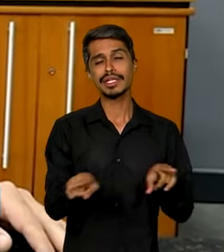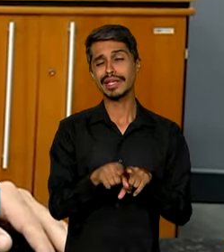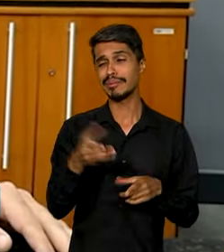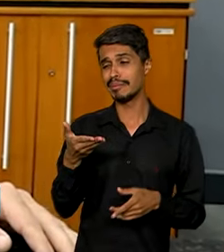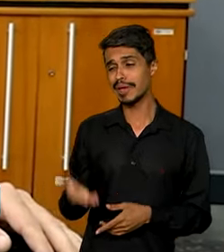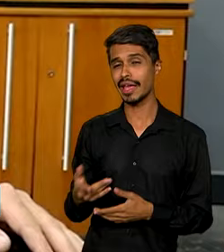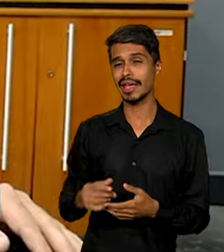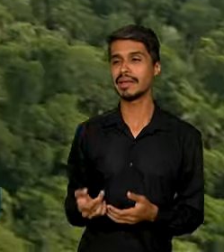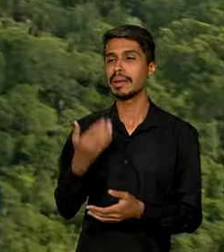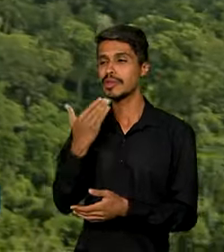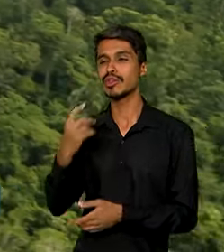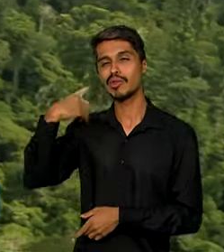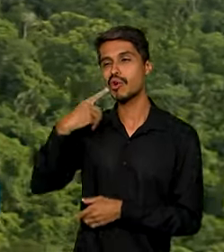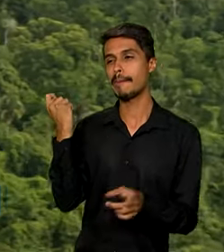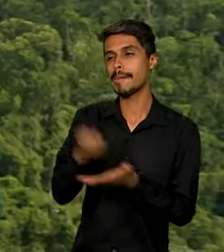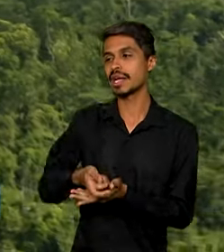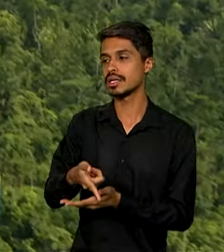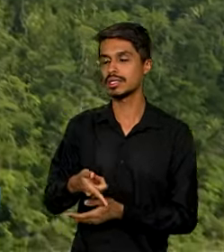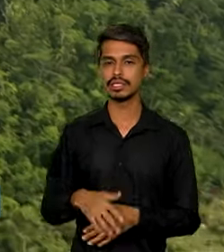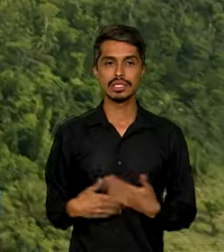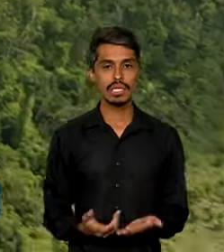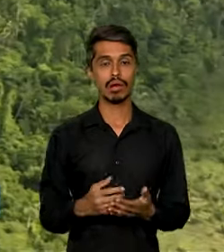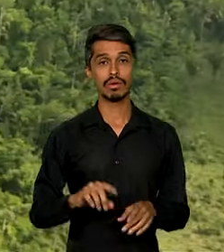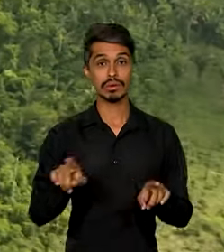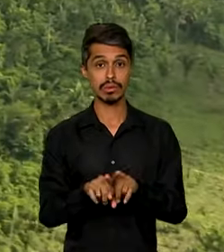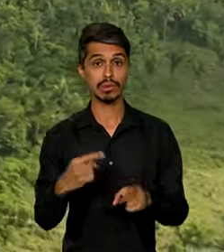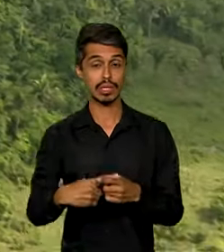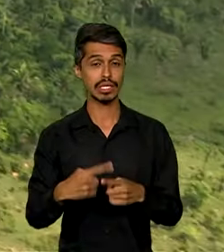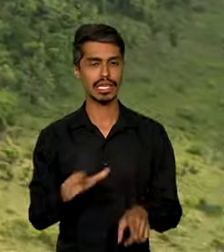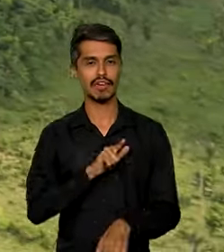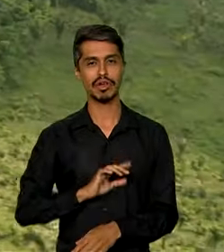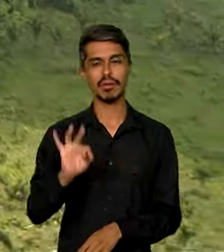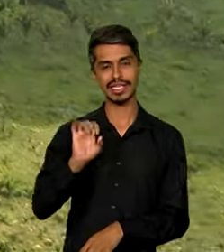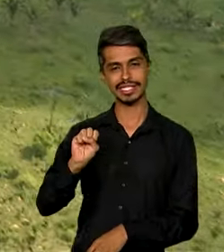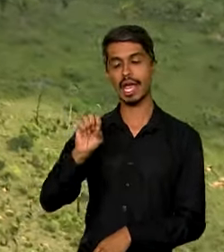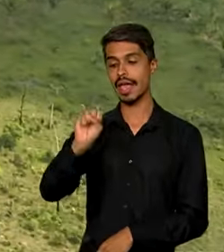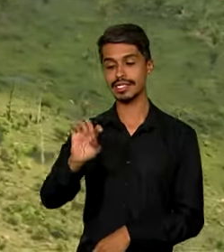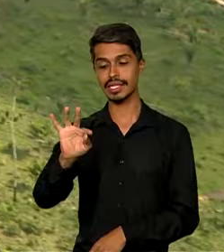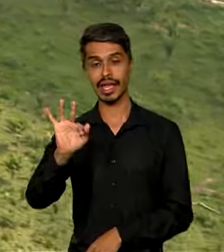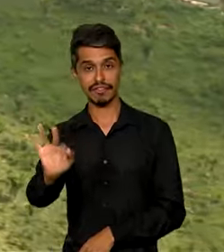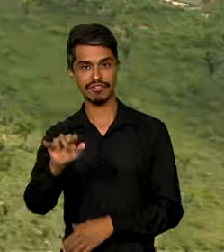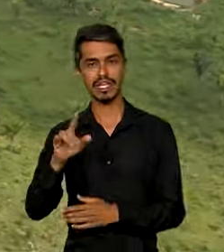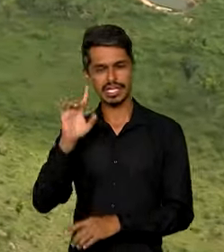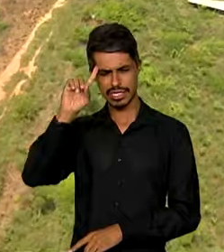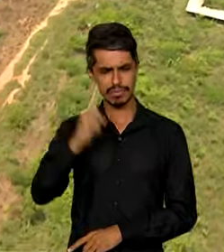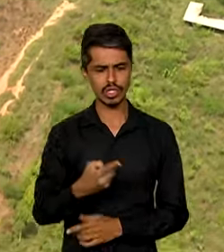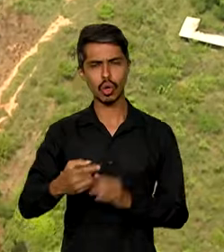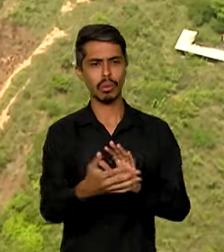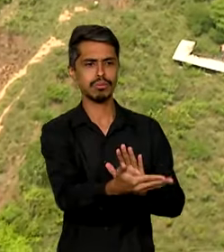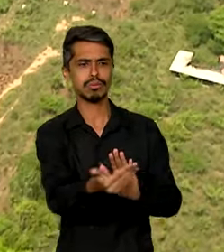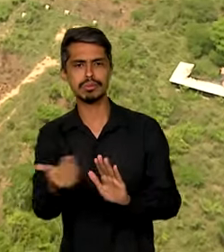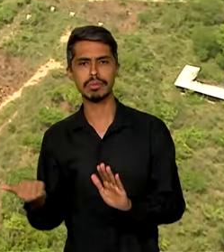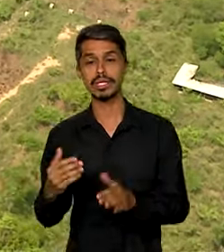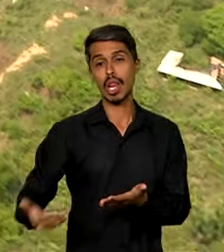advocatícios dessas vítimas. A operação é resultado de uma decisão do Supremo Tribunal Federal que determinou a desintrusão, ou